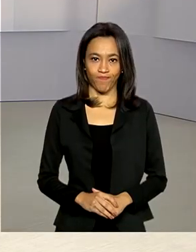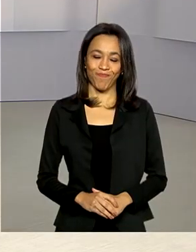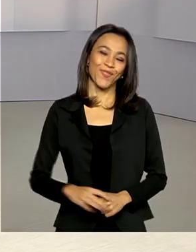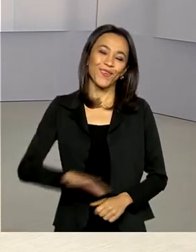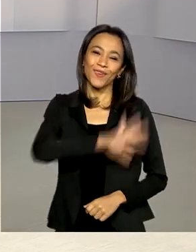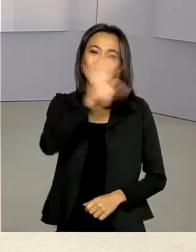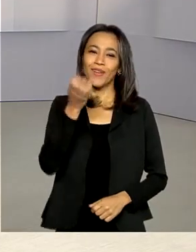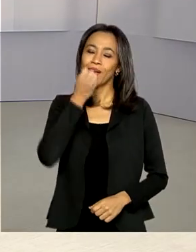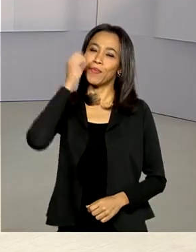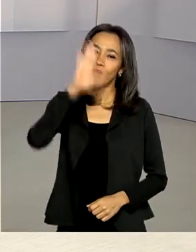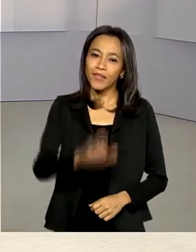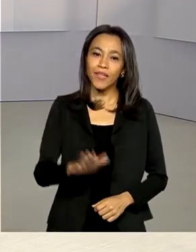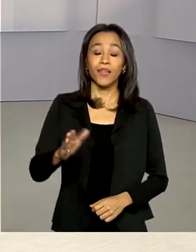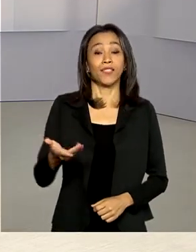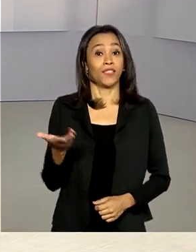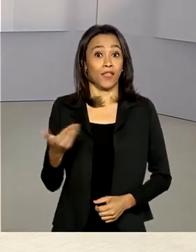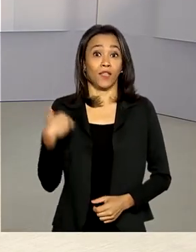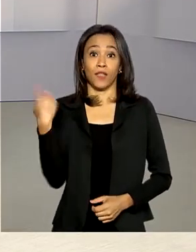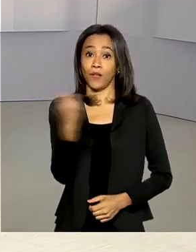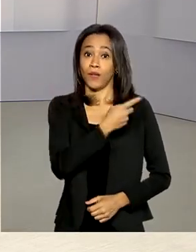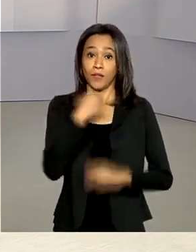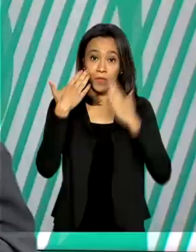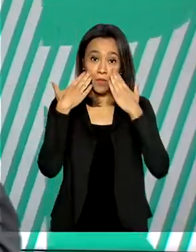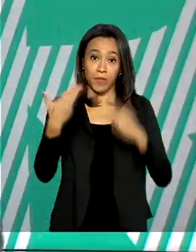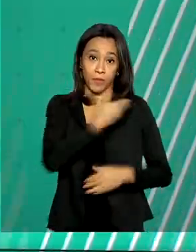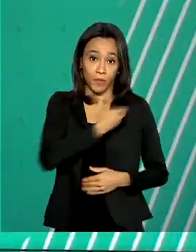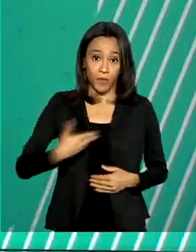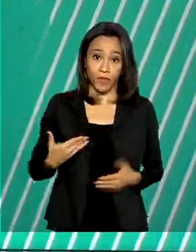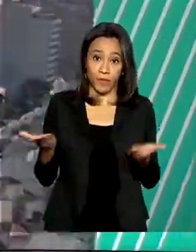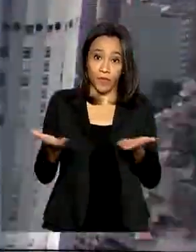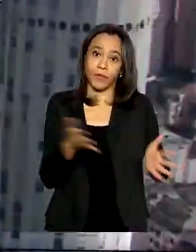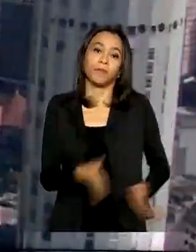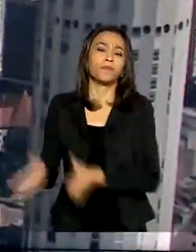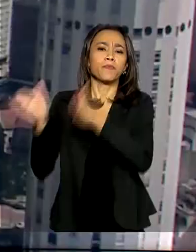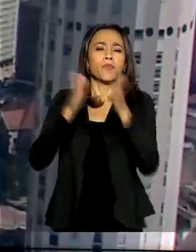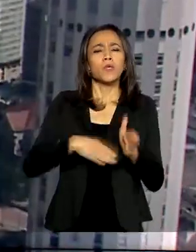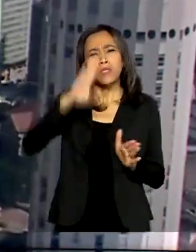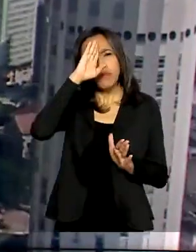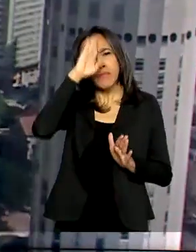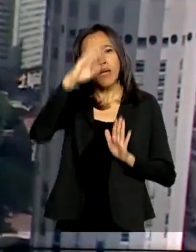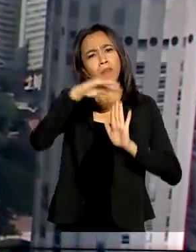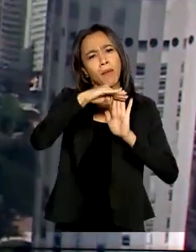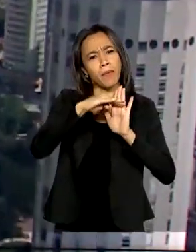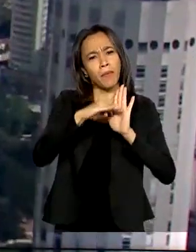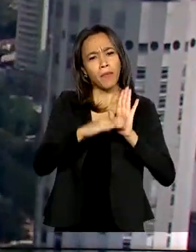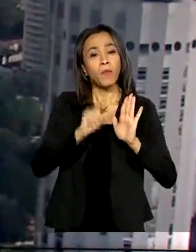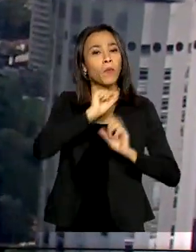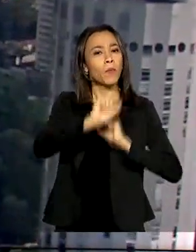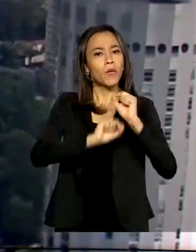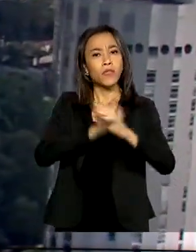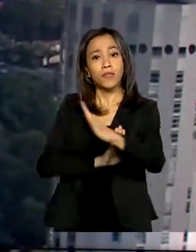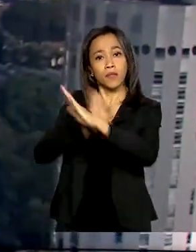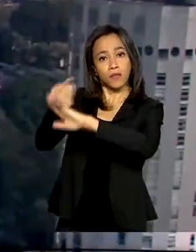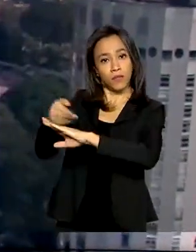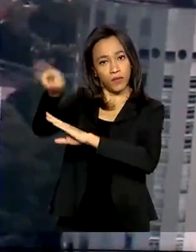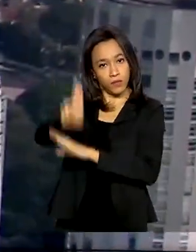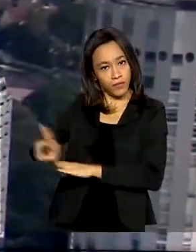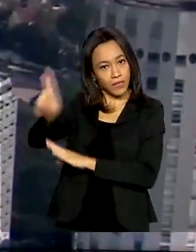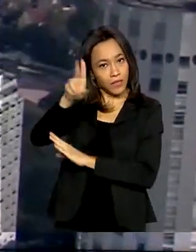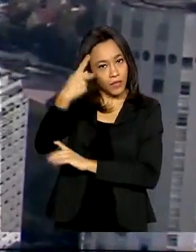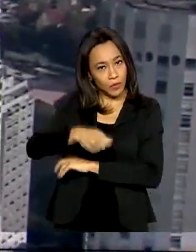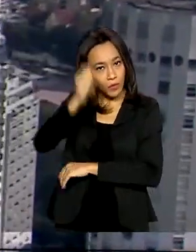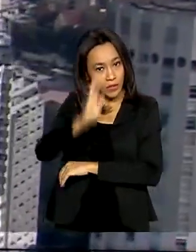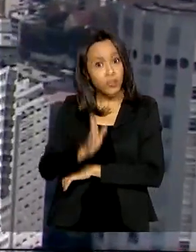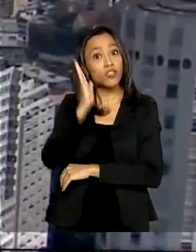Olá, boa tarde. O governo agora já está no ar. Os principais programas de acesso ao ensino superior no país já